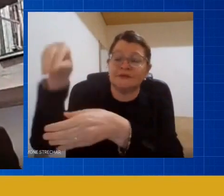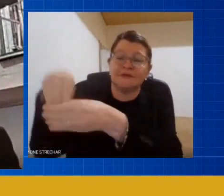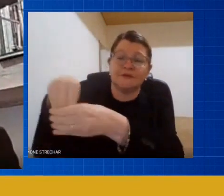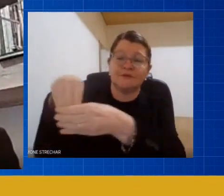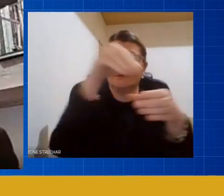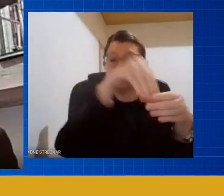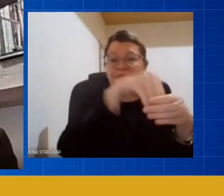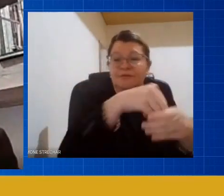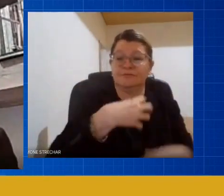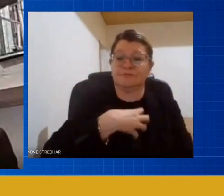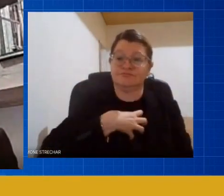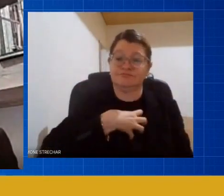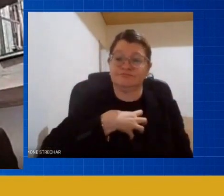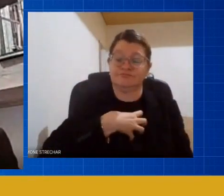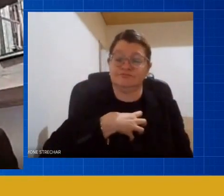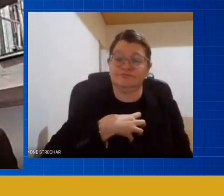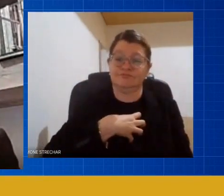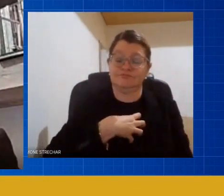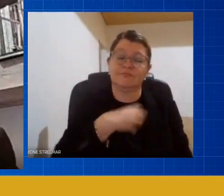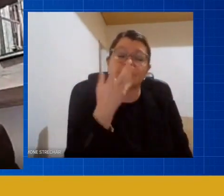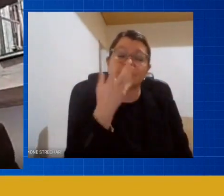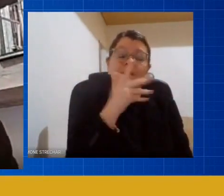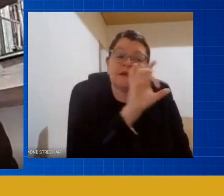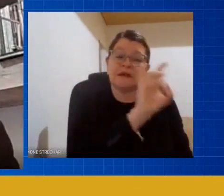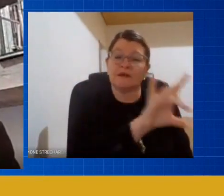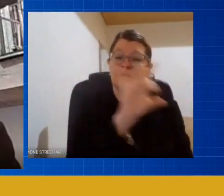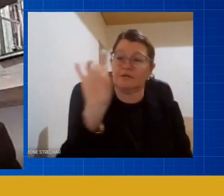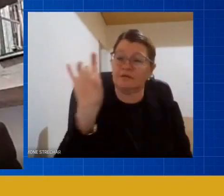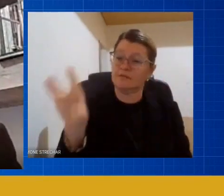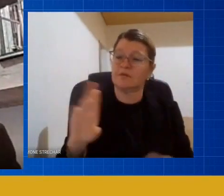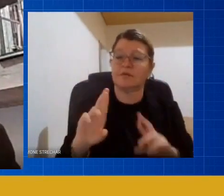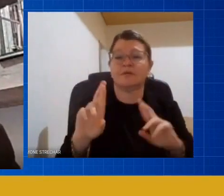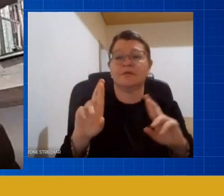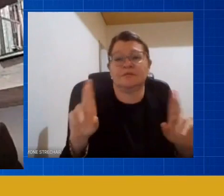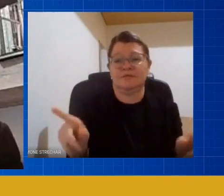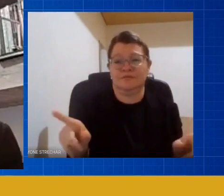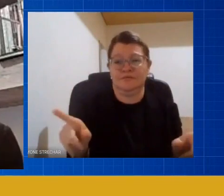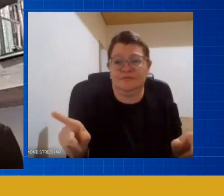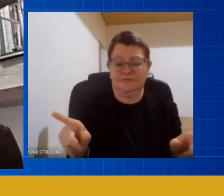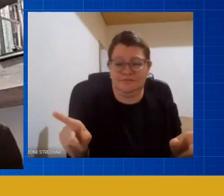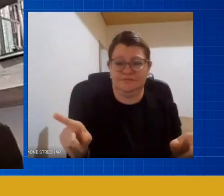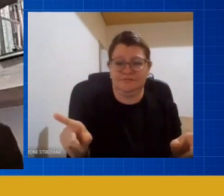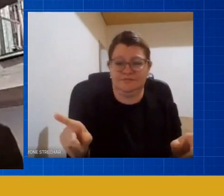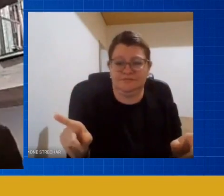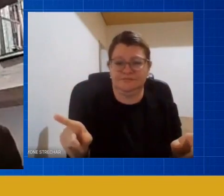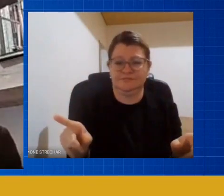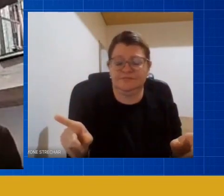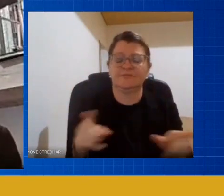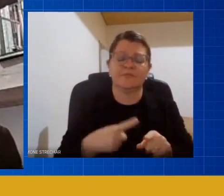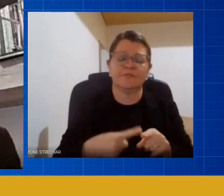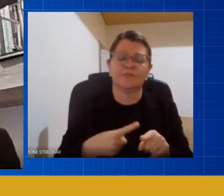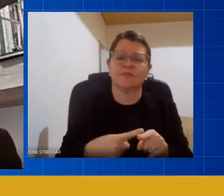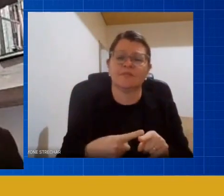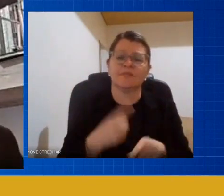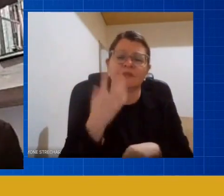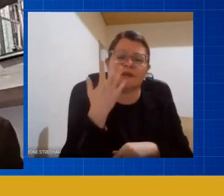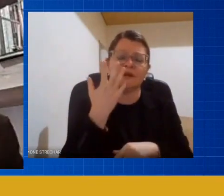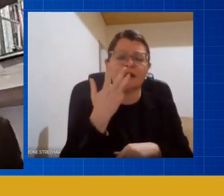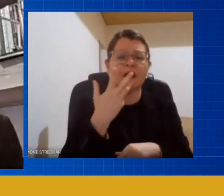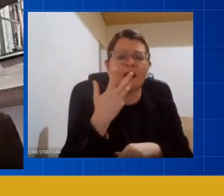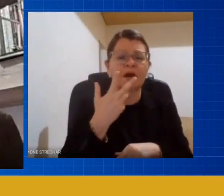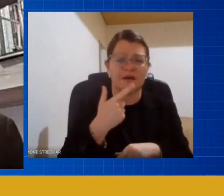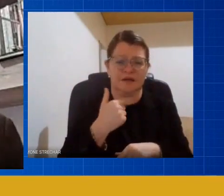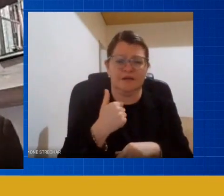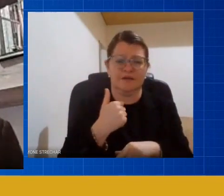ela é mobilizada enquanto ela executa uma tarefa então ou seja essa criança está por